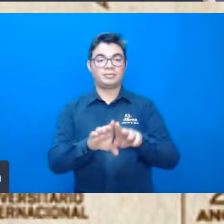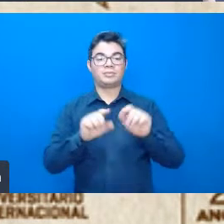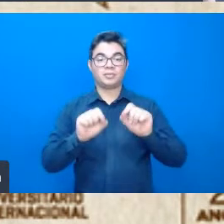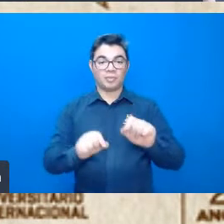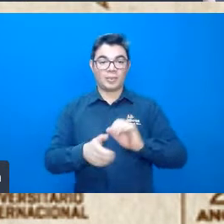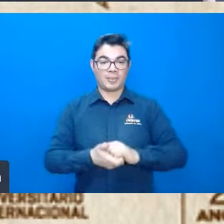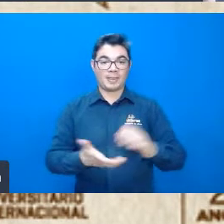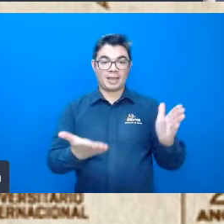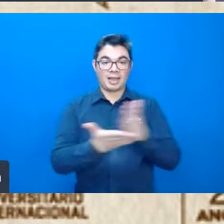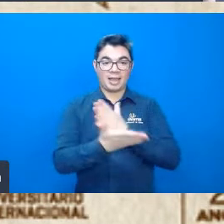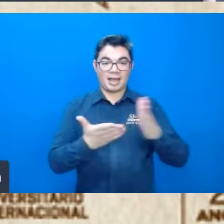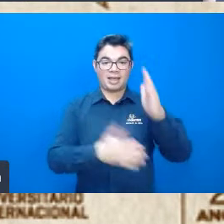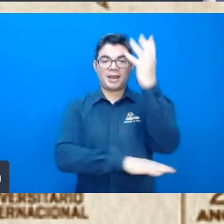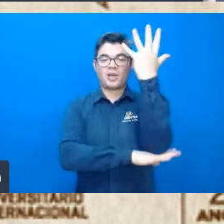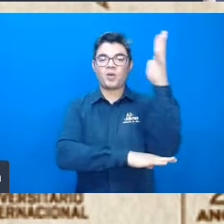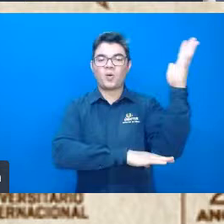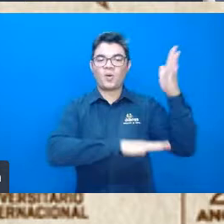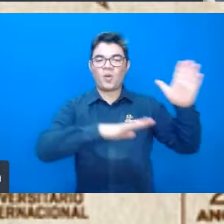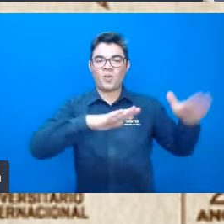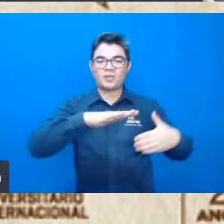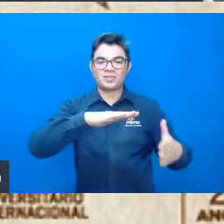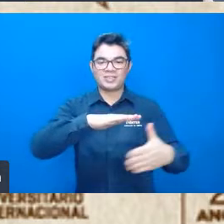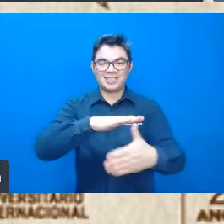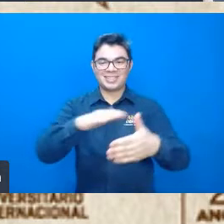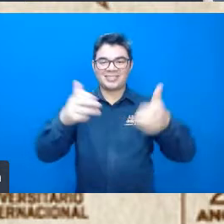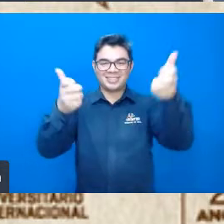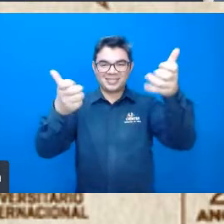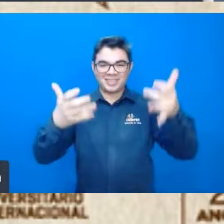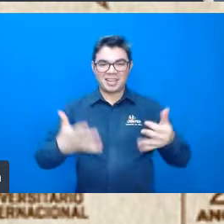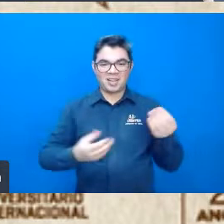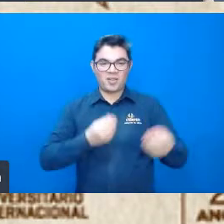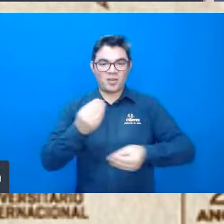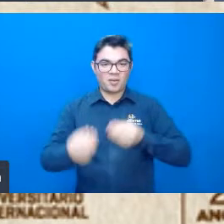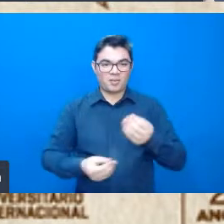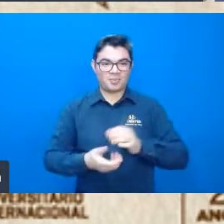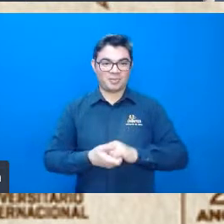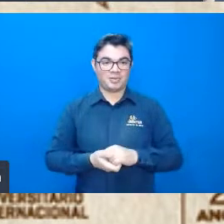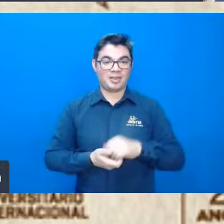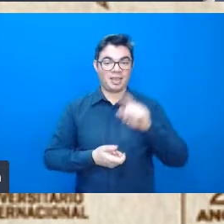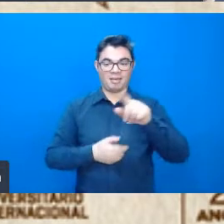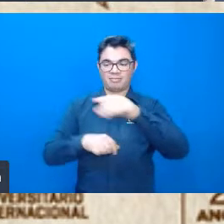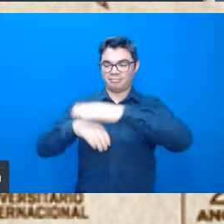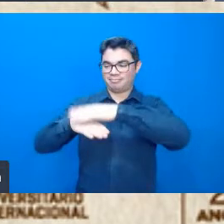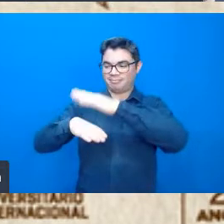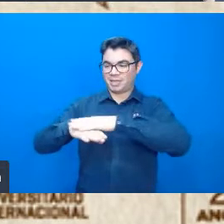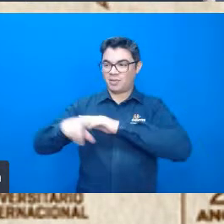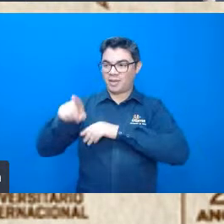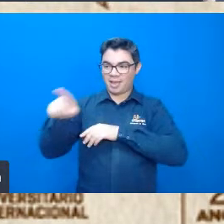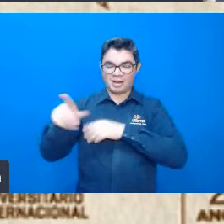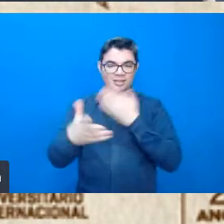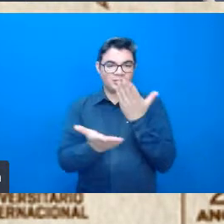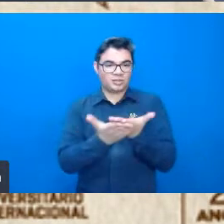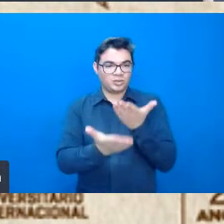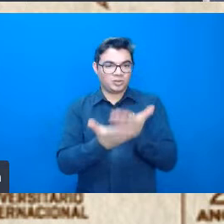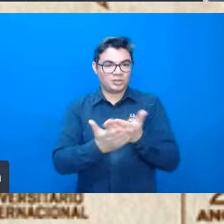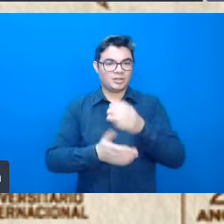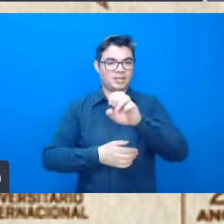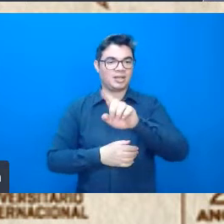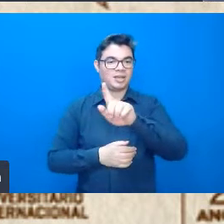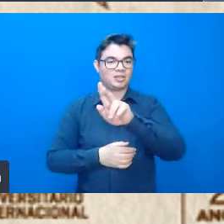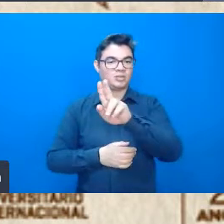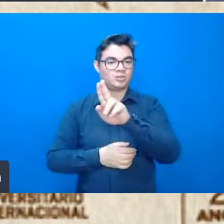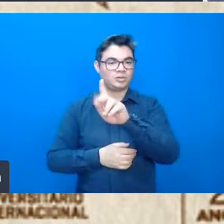alguém da área da ecologia, propriamente dita, para falar, né, de um grande ecólogo, do pai da ecologia moderna, Eugênio Duna. Então,